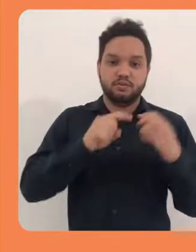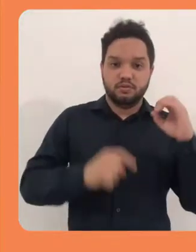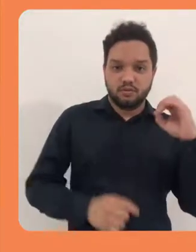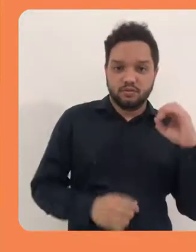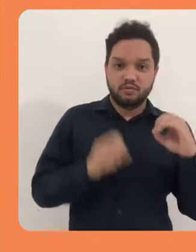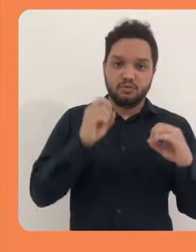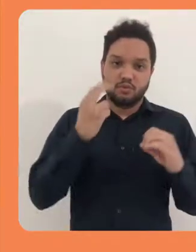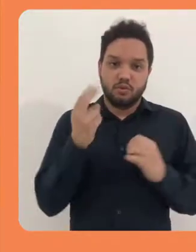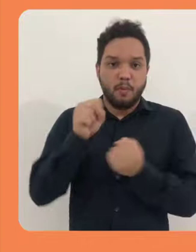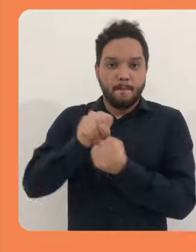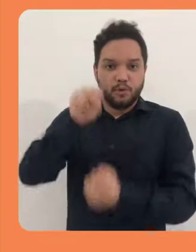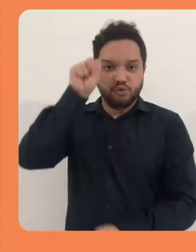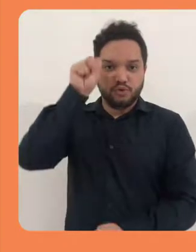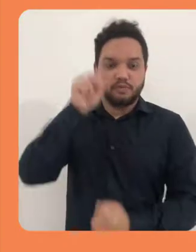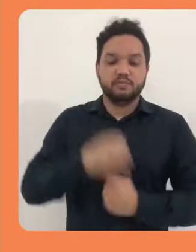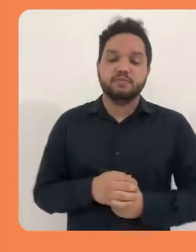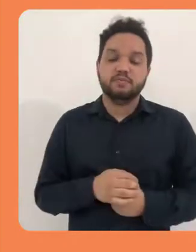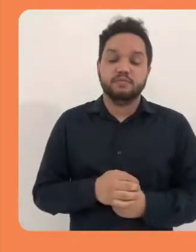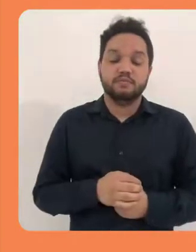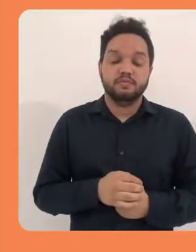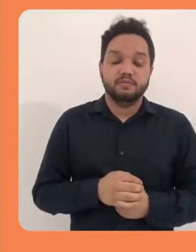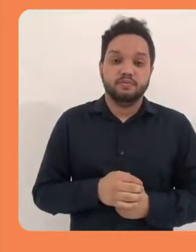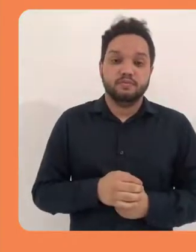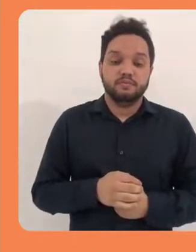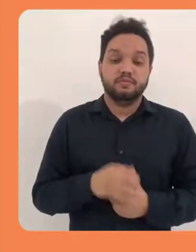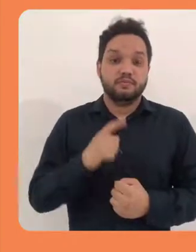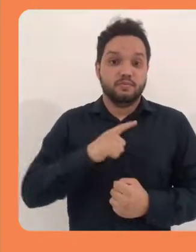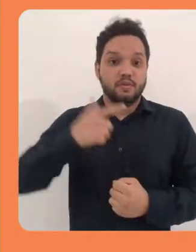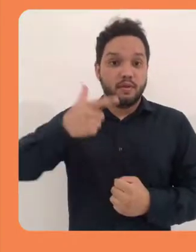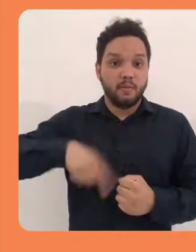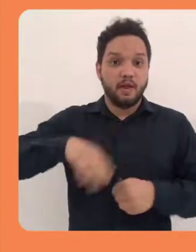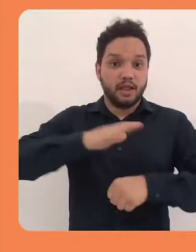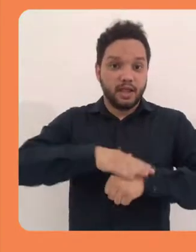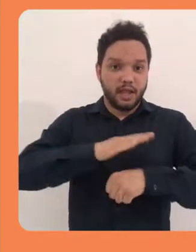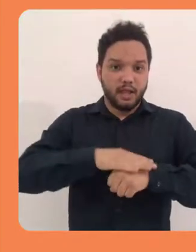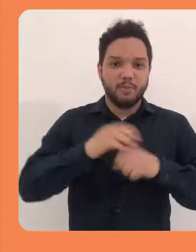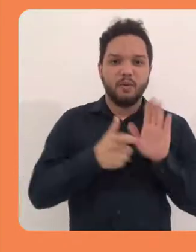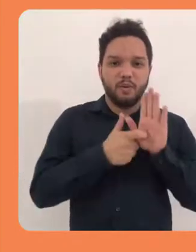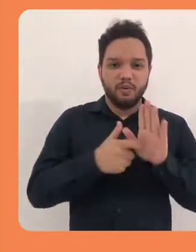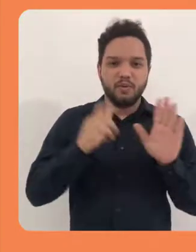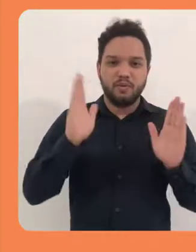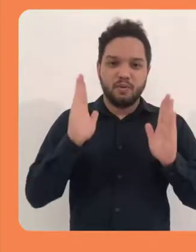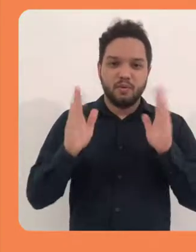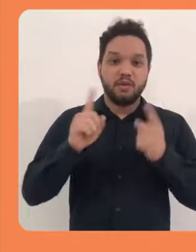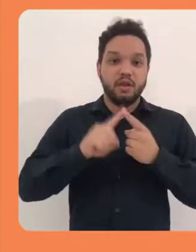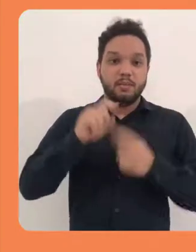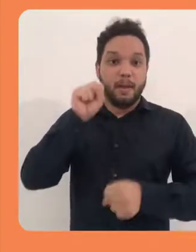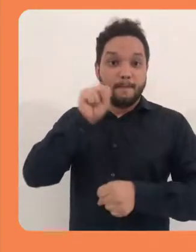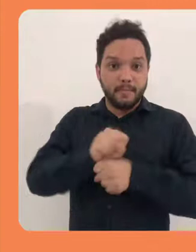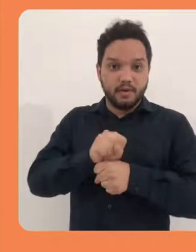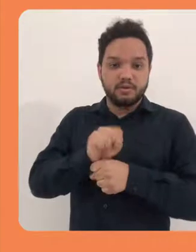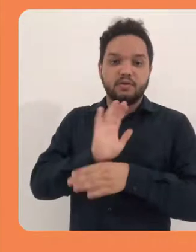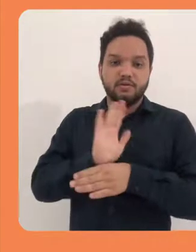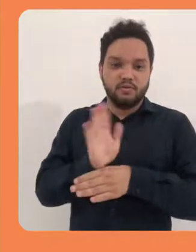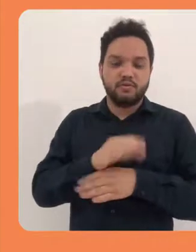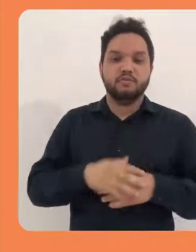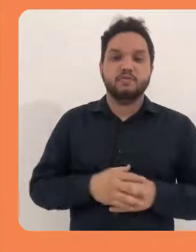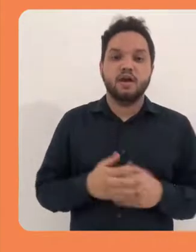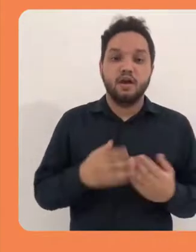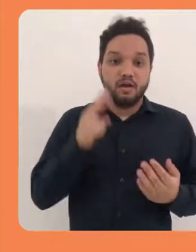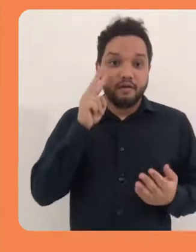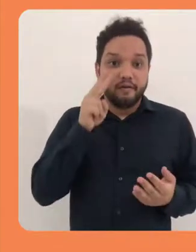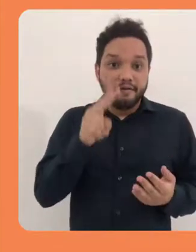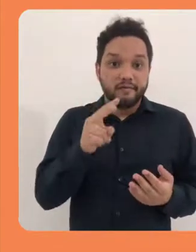ou pôster. Além da opção de tempo de exibição e pausar o vídeo. Vejamos como fica